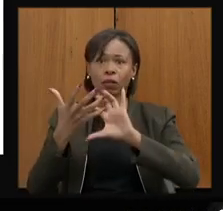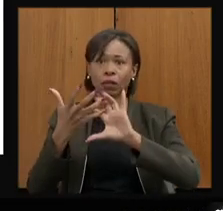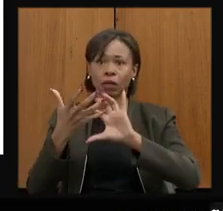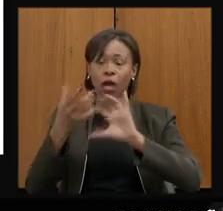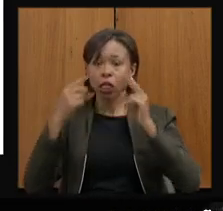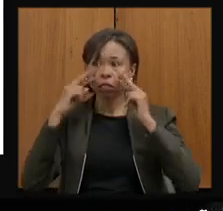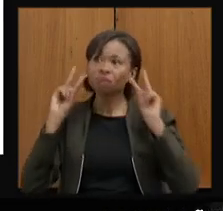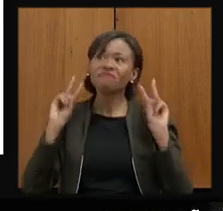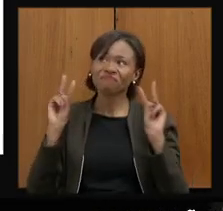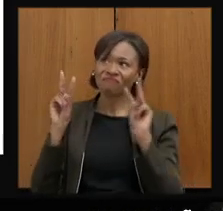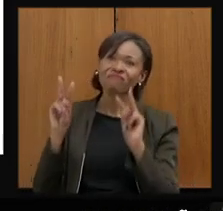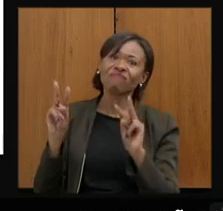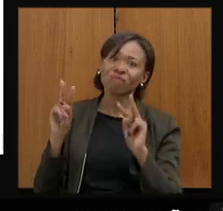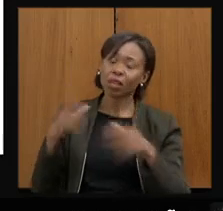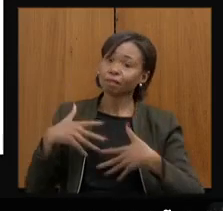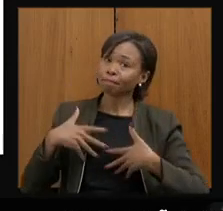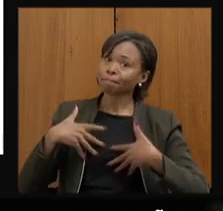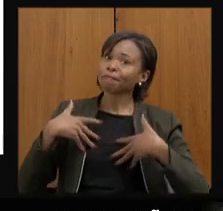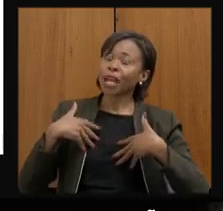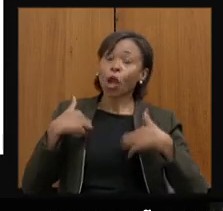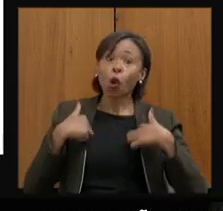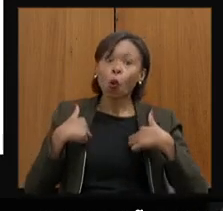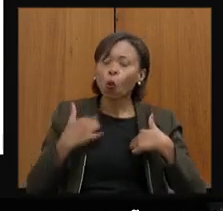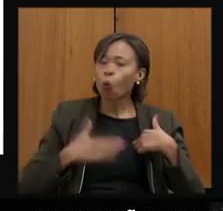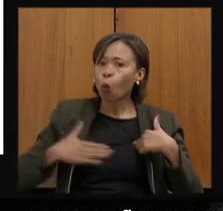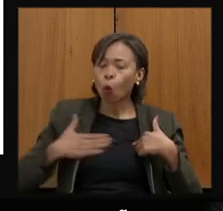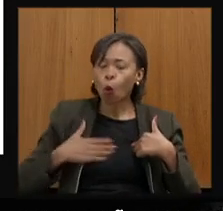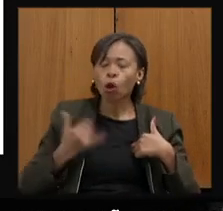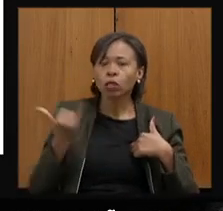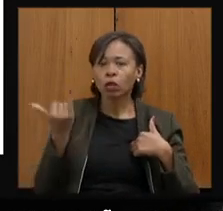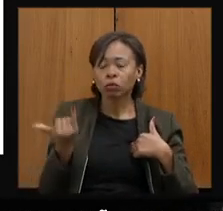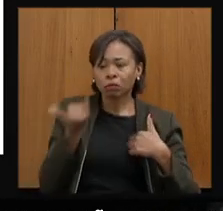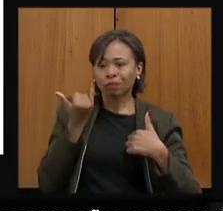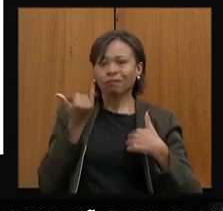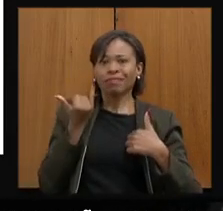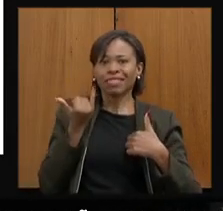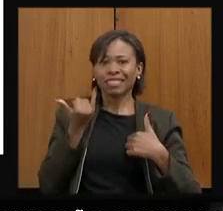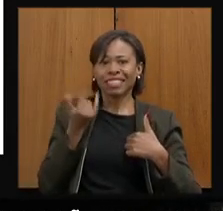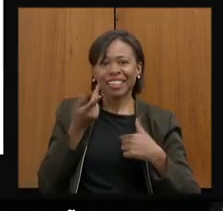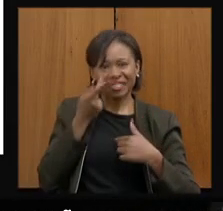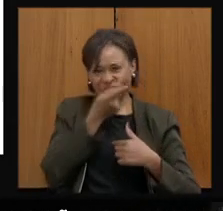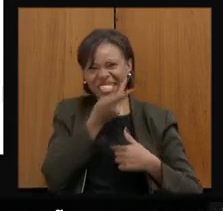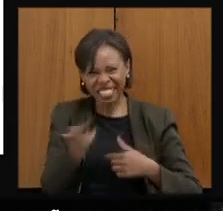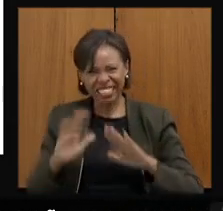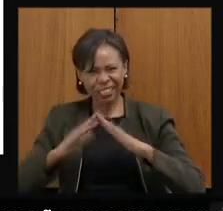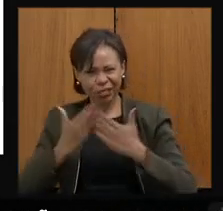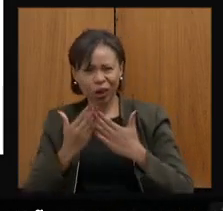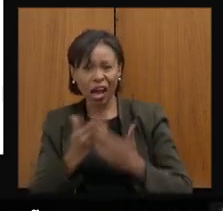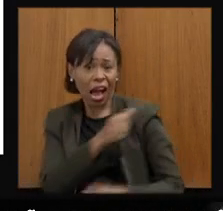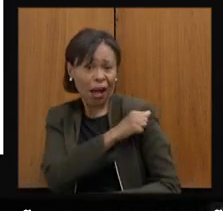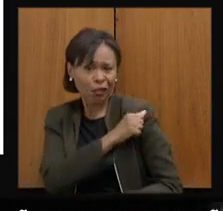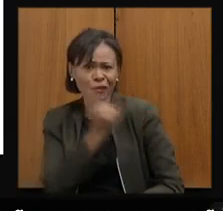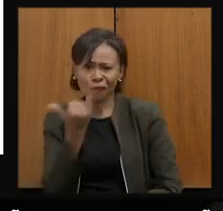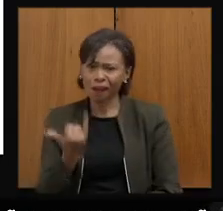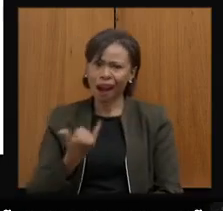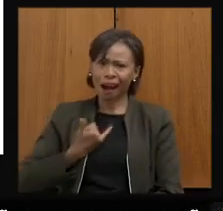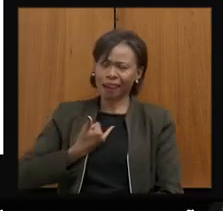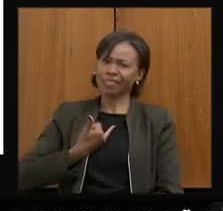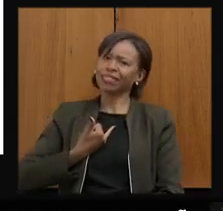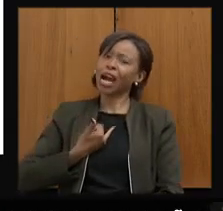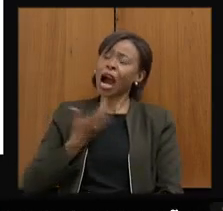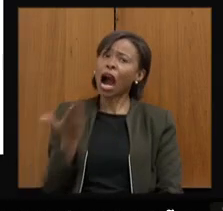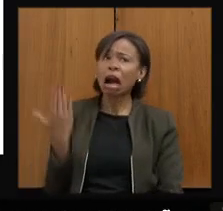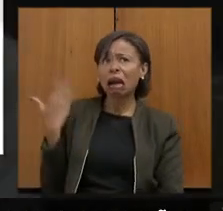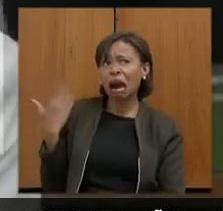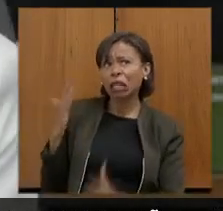certamente, esse orgulho. A coisa que eu mais gosto de ouvir quando tenho visitado escolas agora é ouvir de alunos dizendo que a pandemia começou, a minha